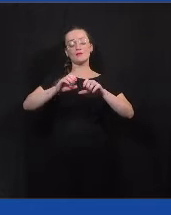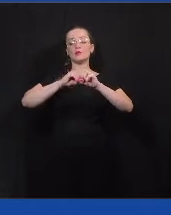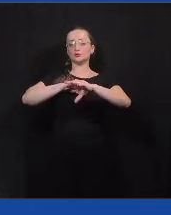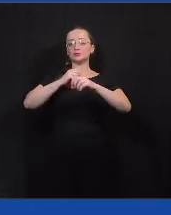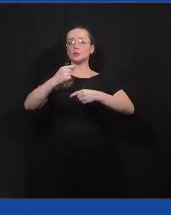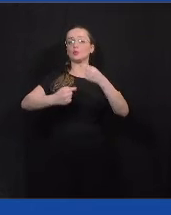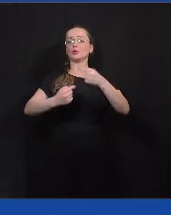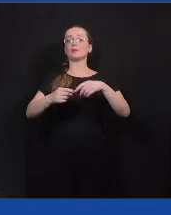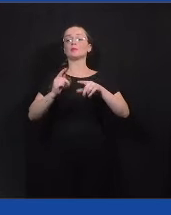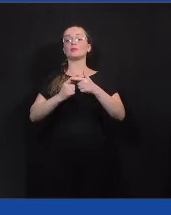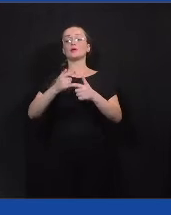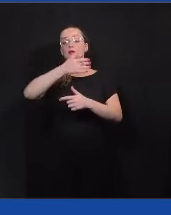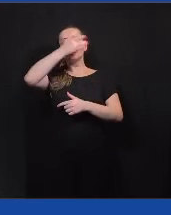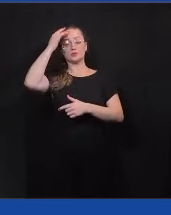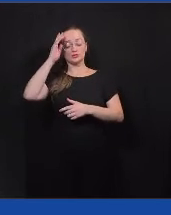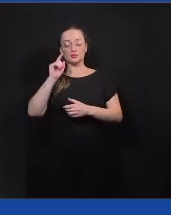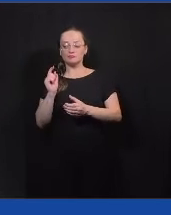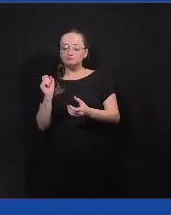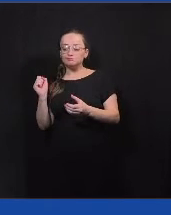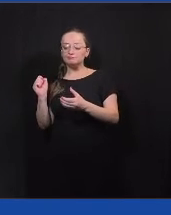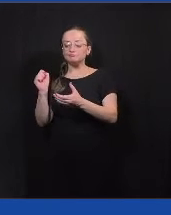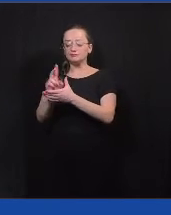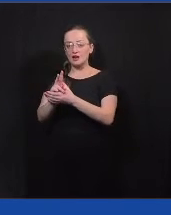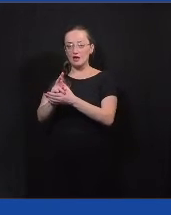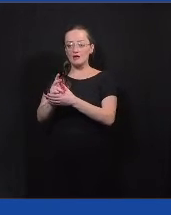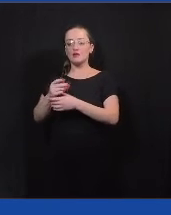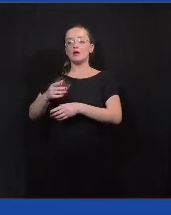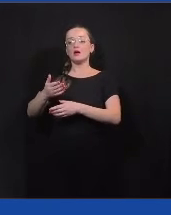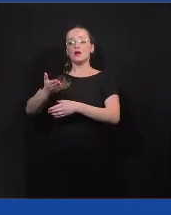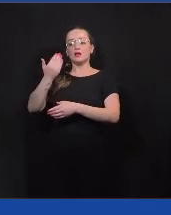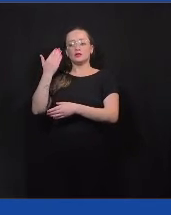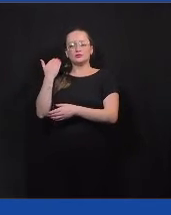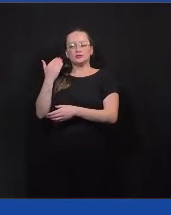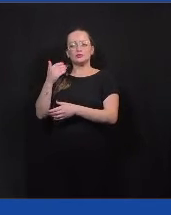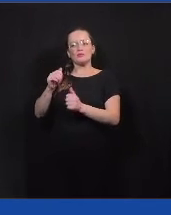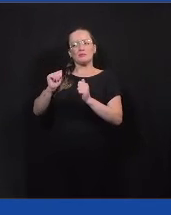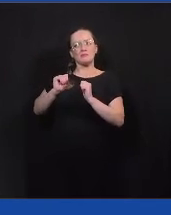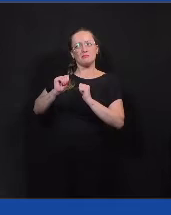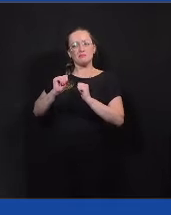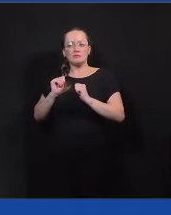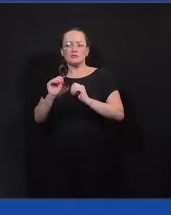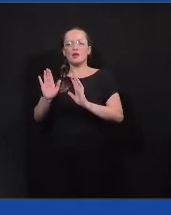muitas vezes, entravam no Colab lá atrás de maneira muito reativa com a prefeitura,